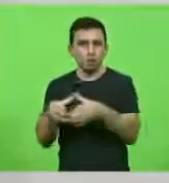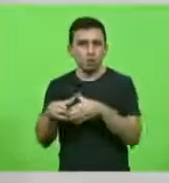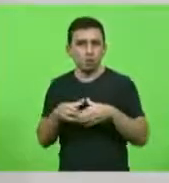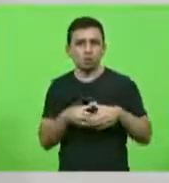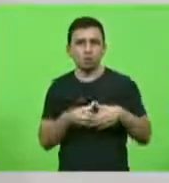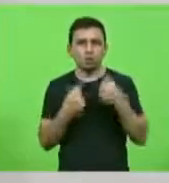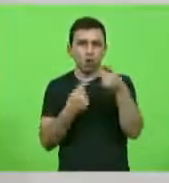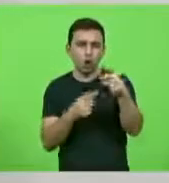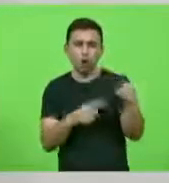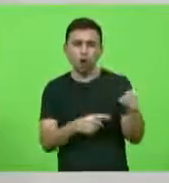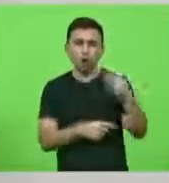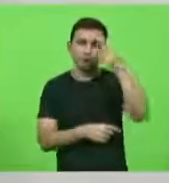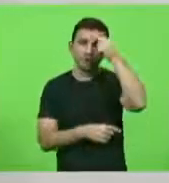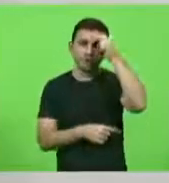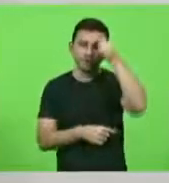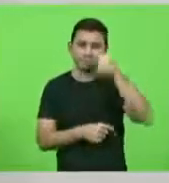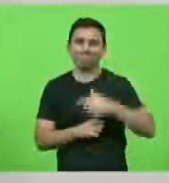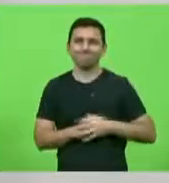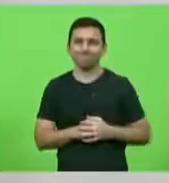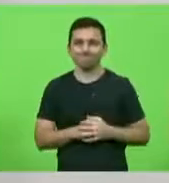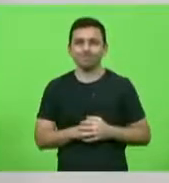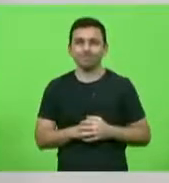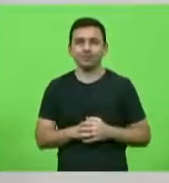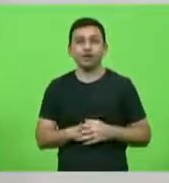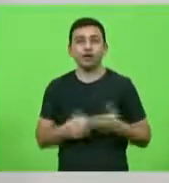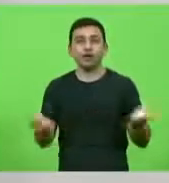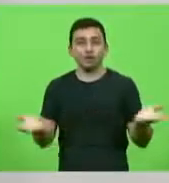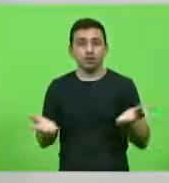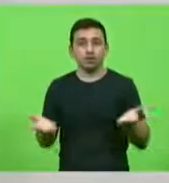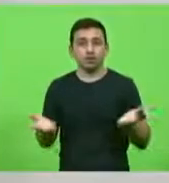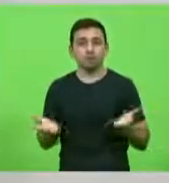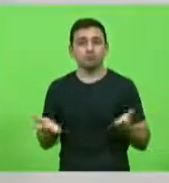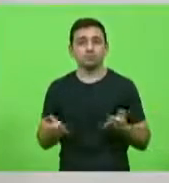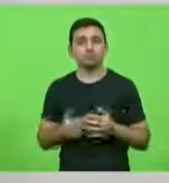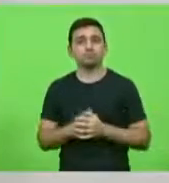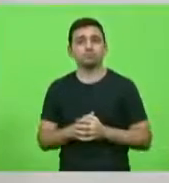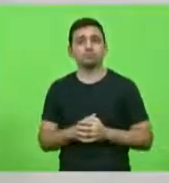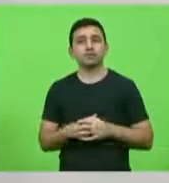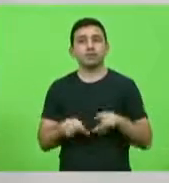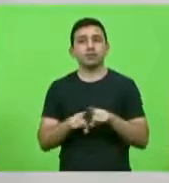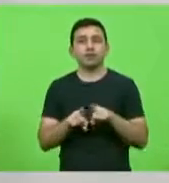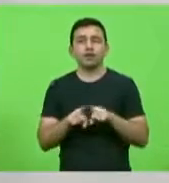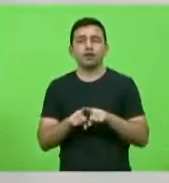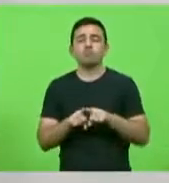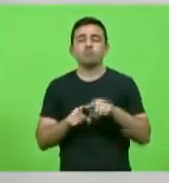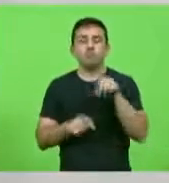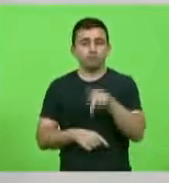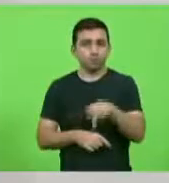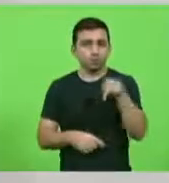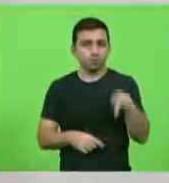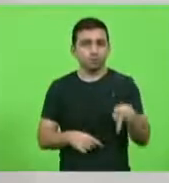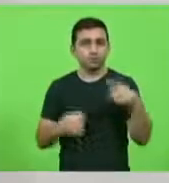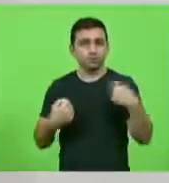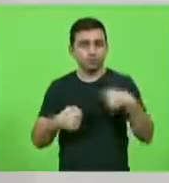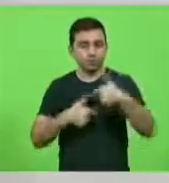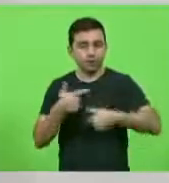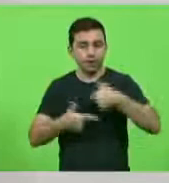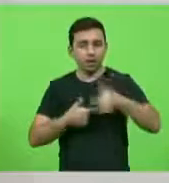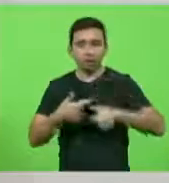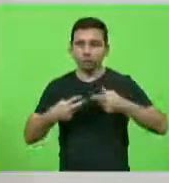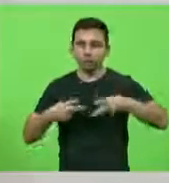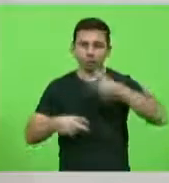universidades, na atualidade e no seu percurso histórico. Cabe aos professores que nela trabalham manter essa